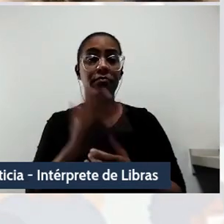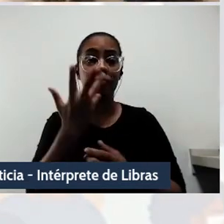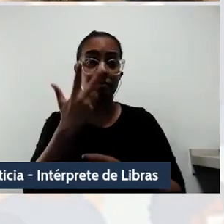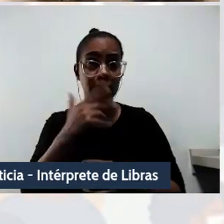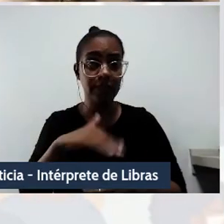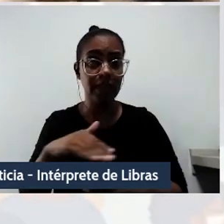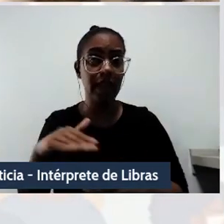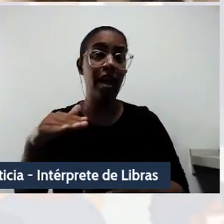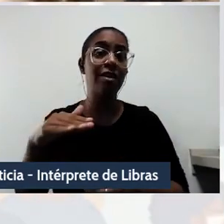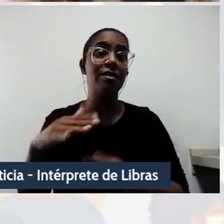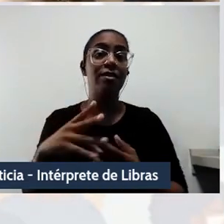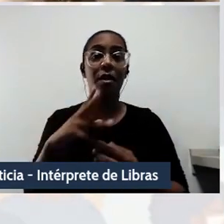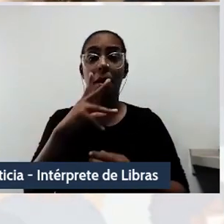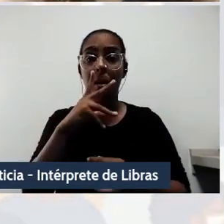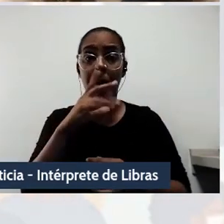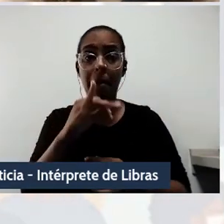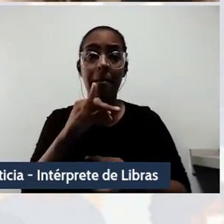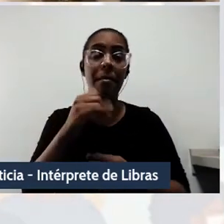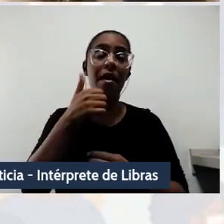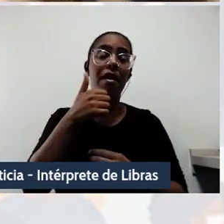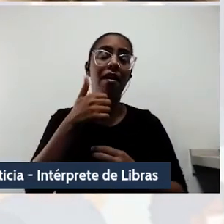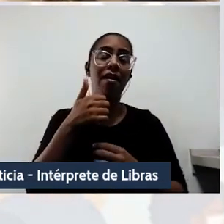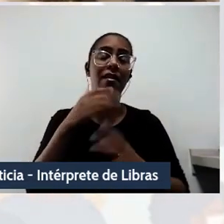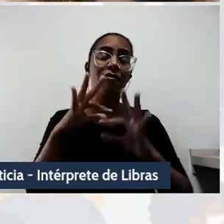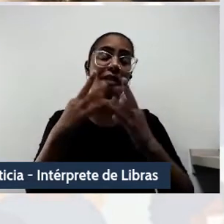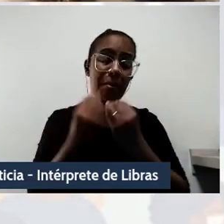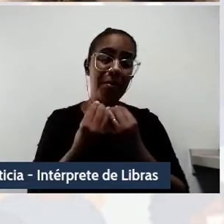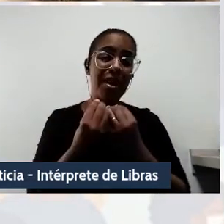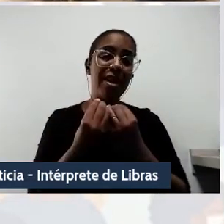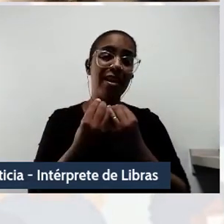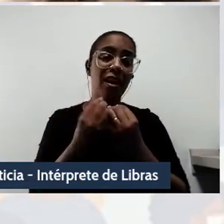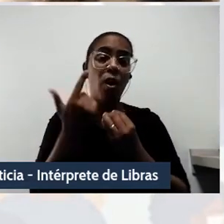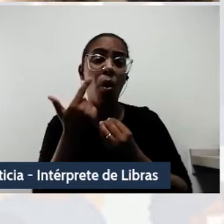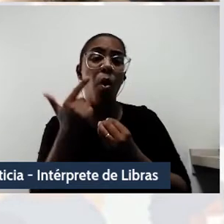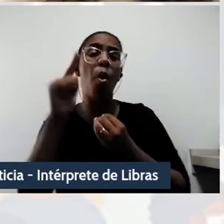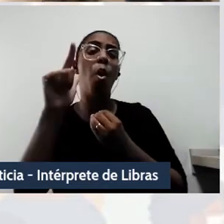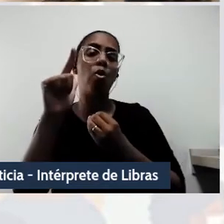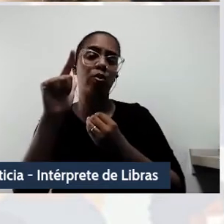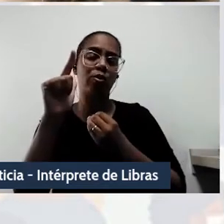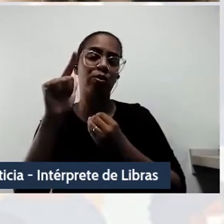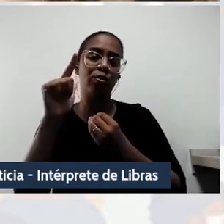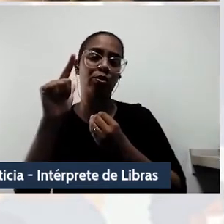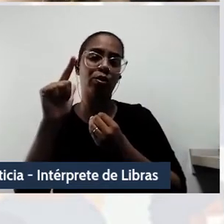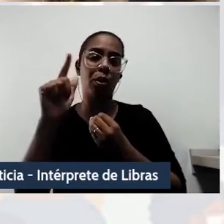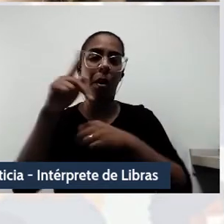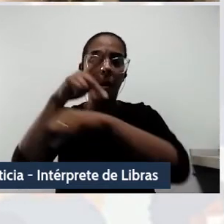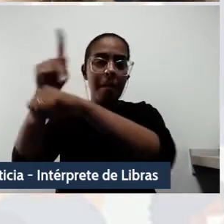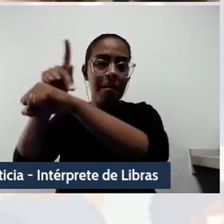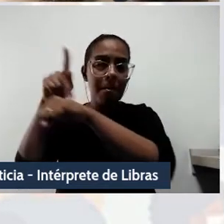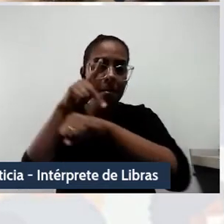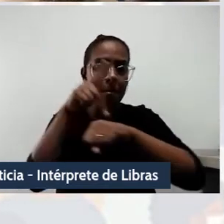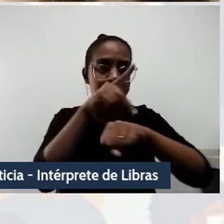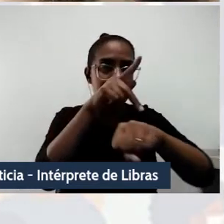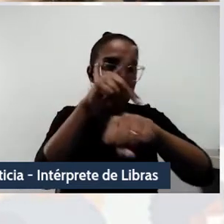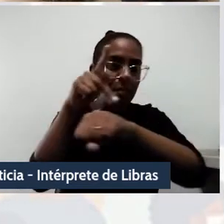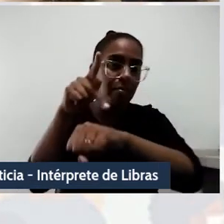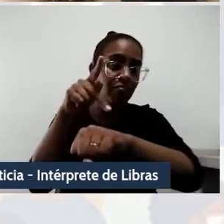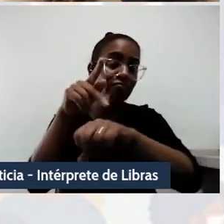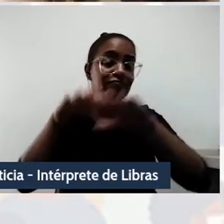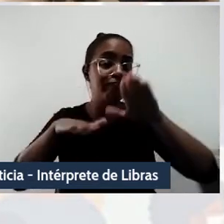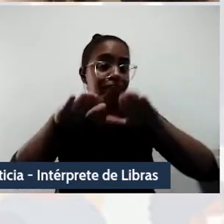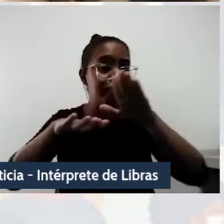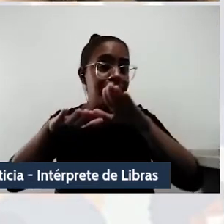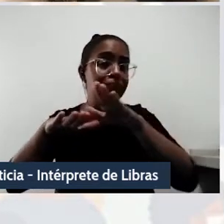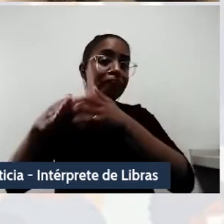filhos de pais de outras nacionalidades, havendo a predominância de nacionalidade paraguaia. Dessa